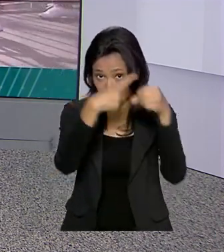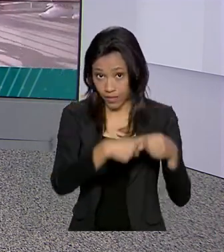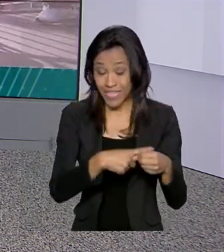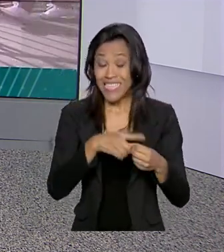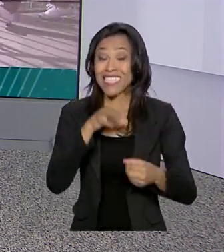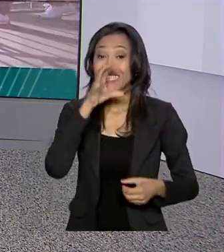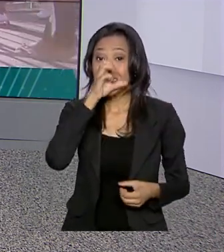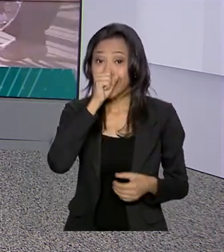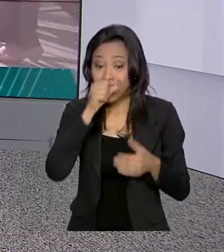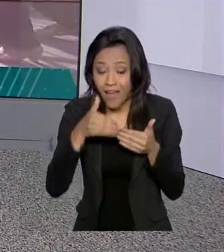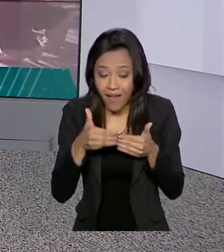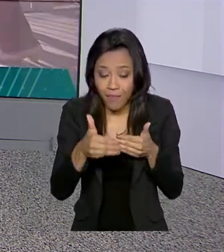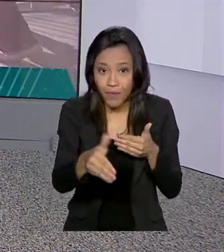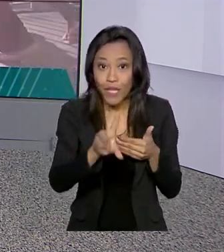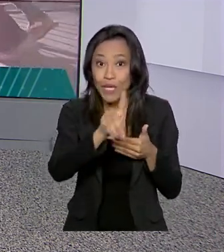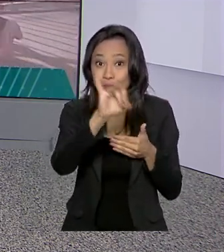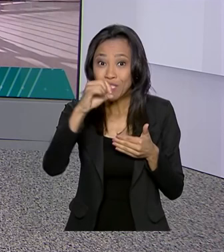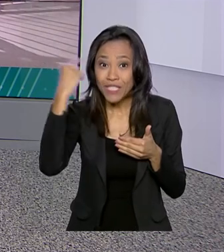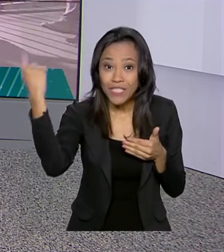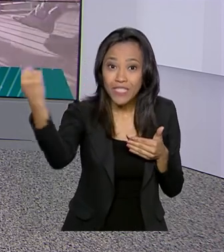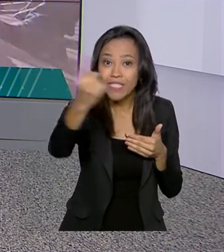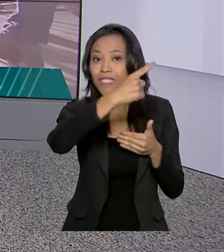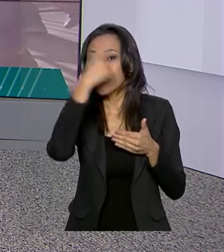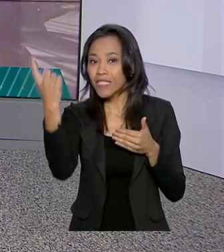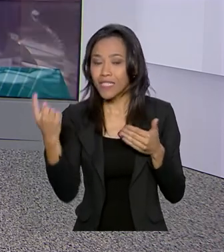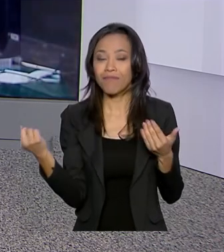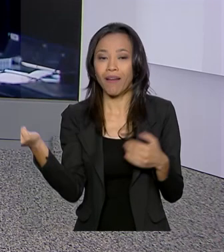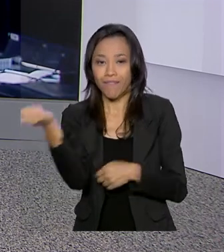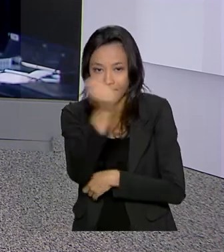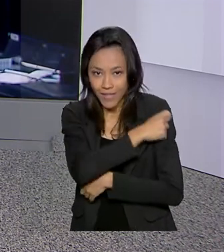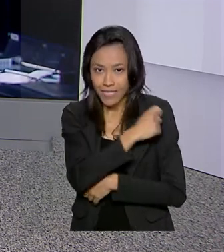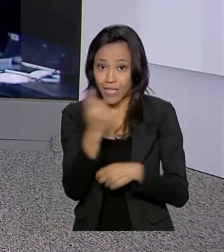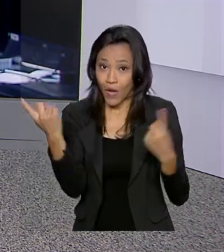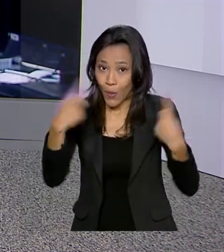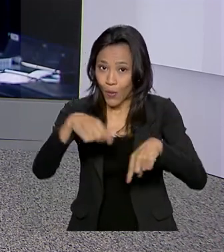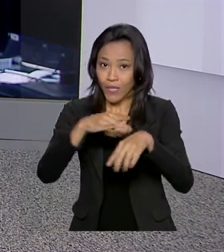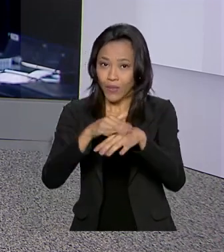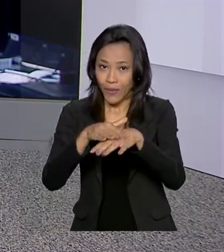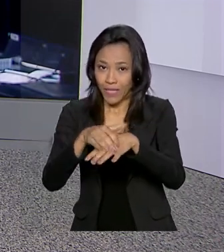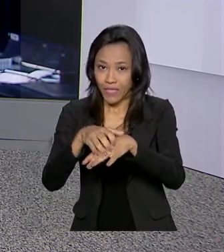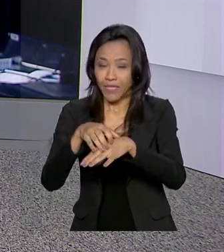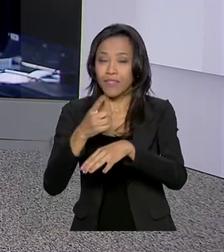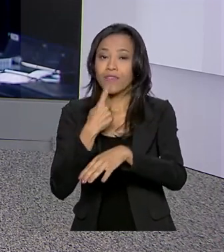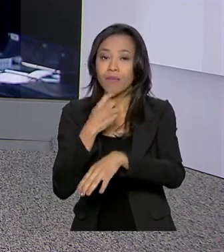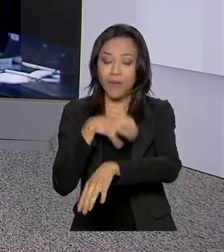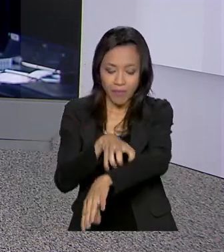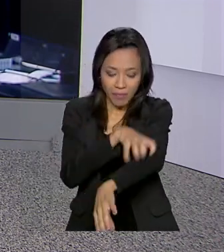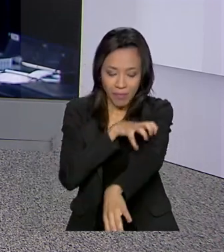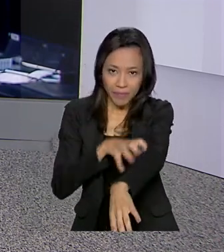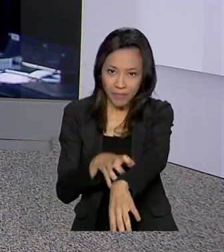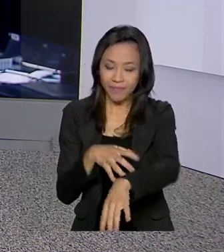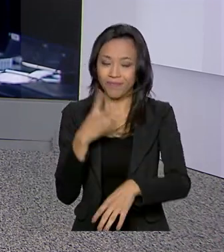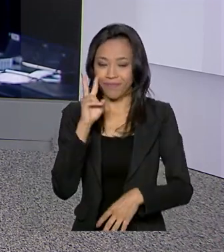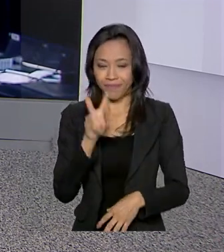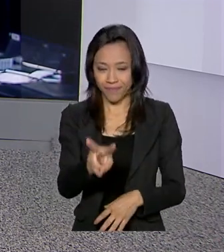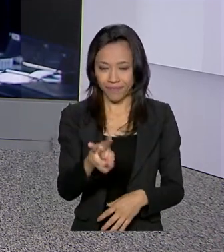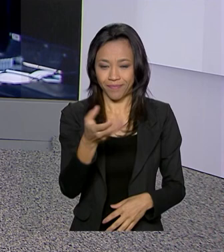o dia D da vacinação contra o sarampo. Vamos até São Paulo conversar com o repórter Ricardo Ferraz. Bom dia, Ricardo.